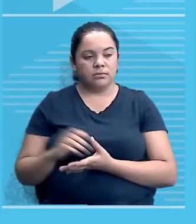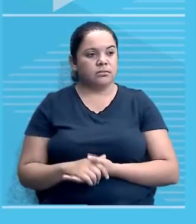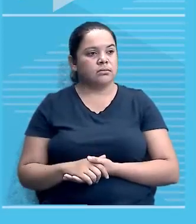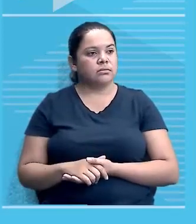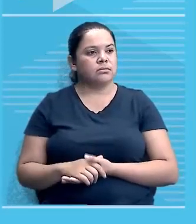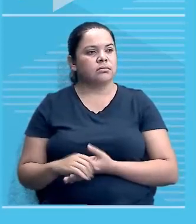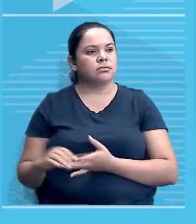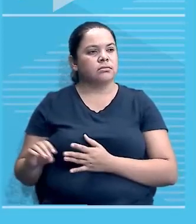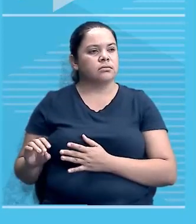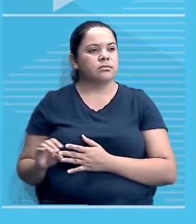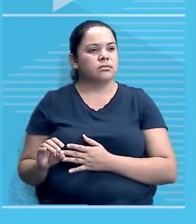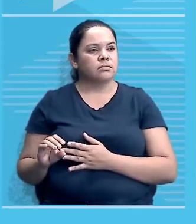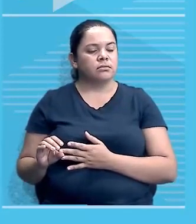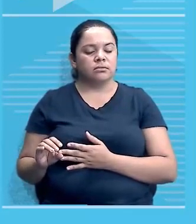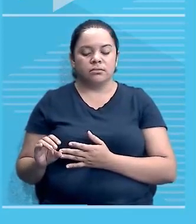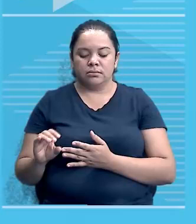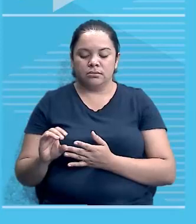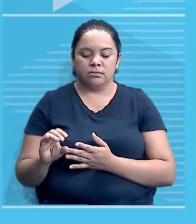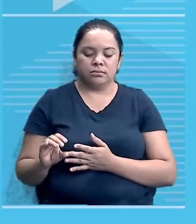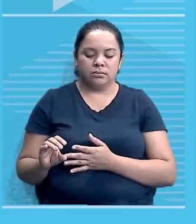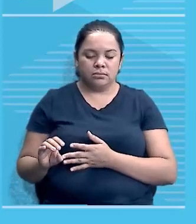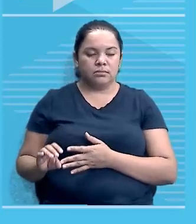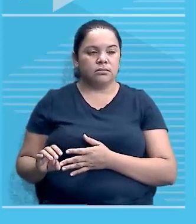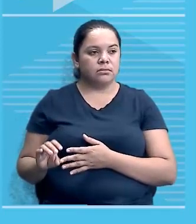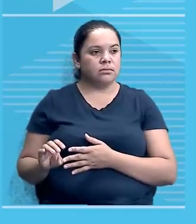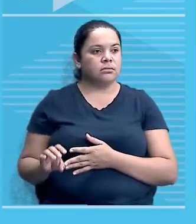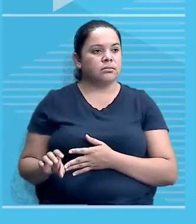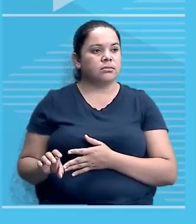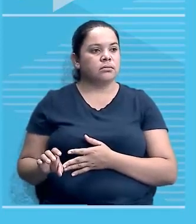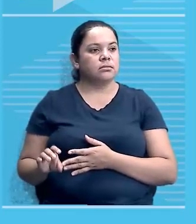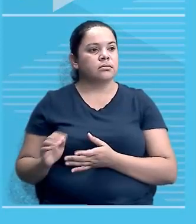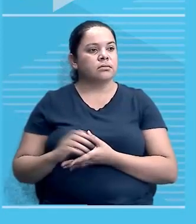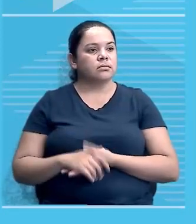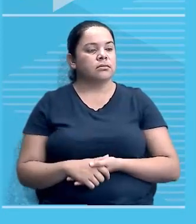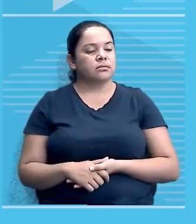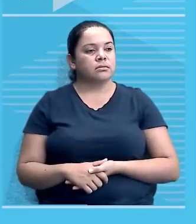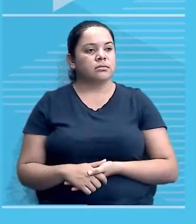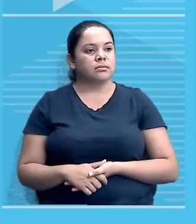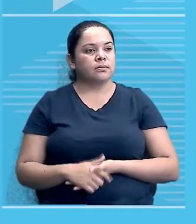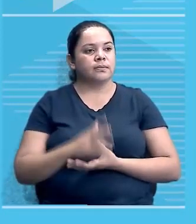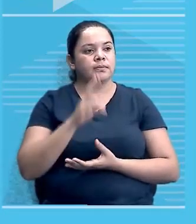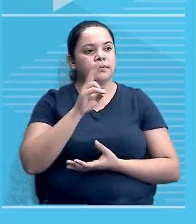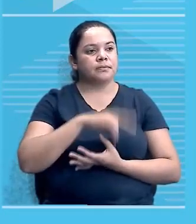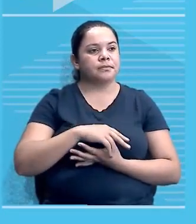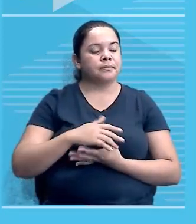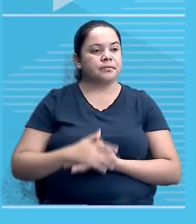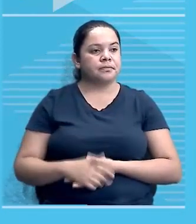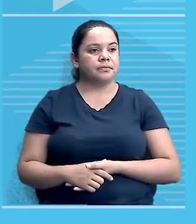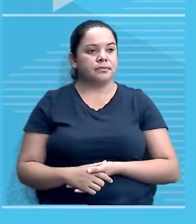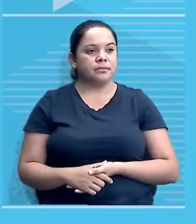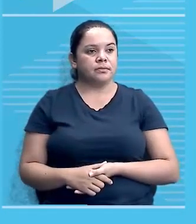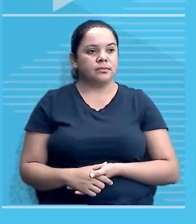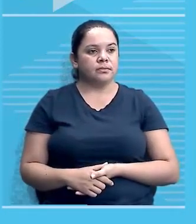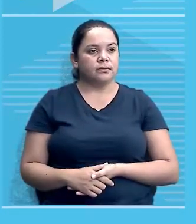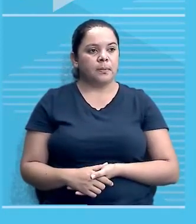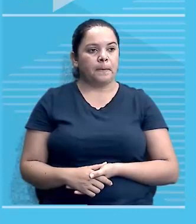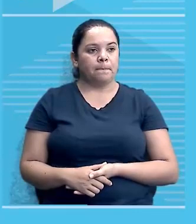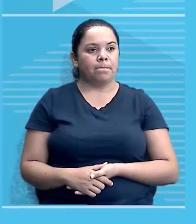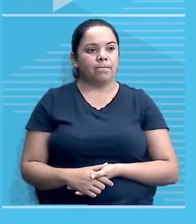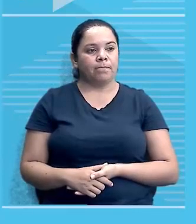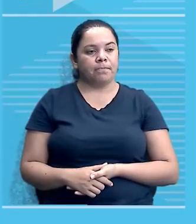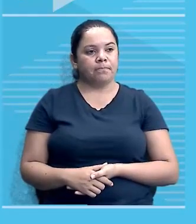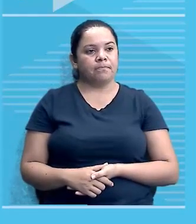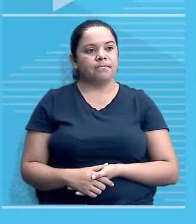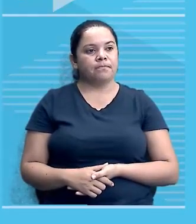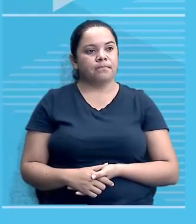passou a ser, o Congo passou a ser um território submetido ao domínio